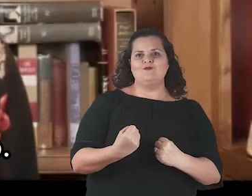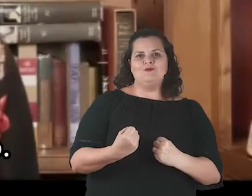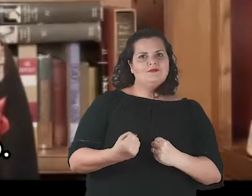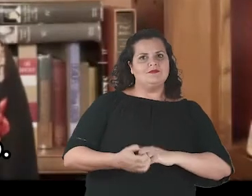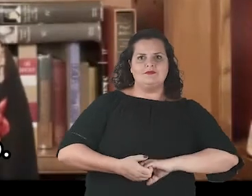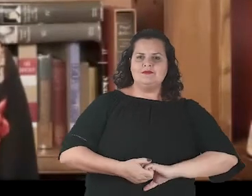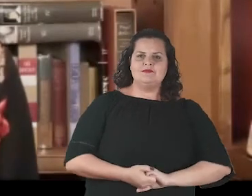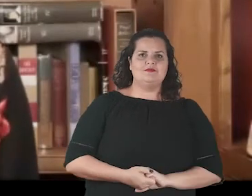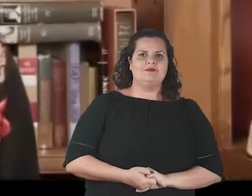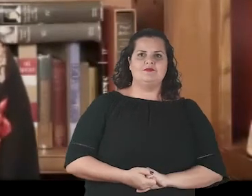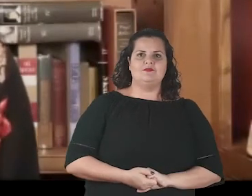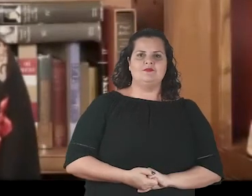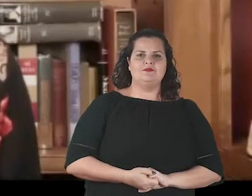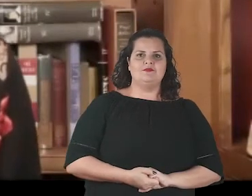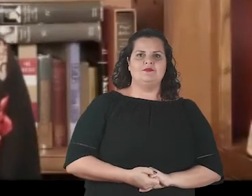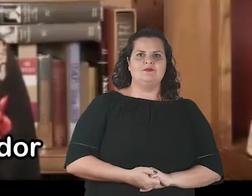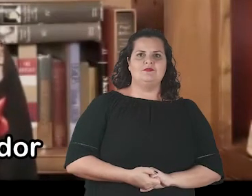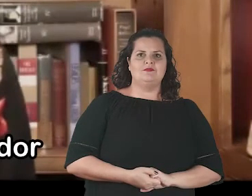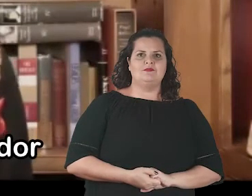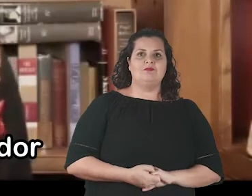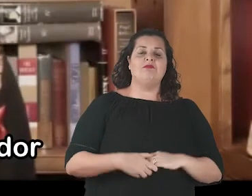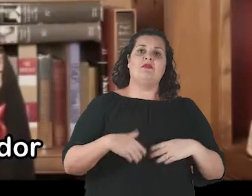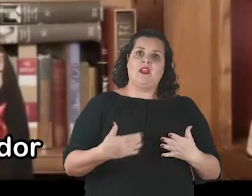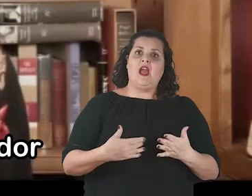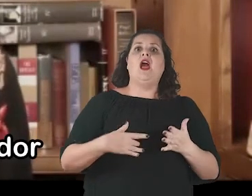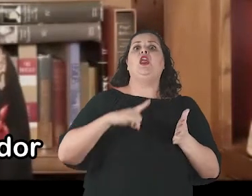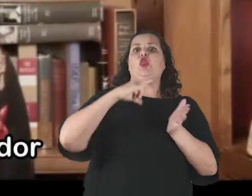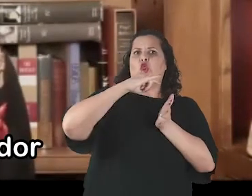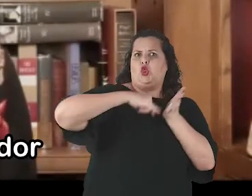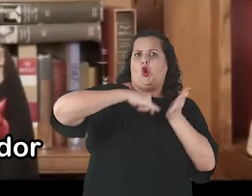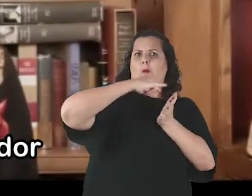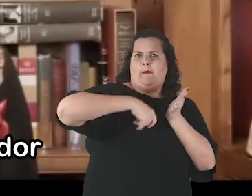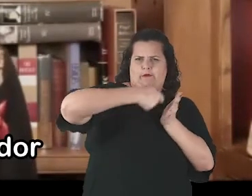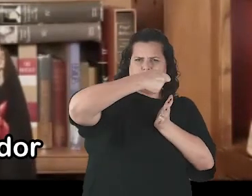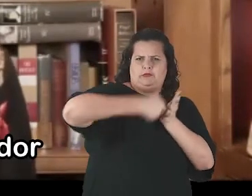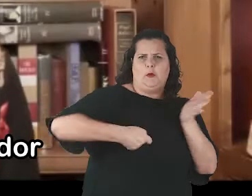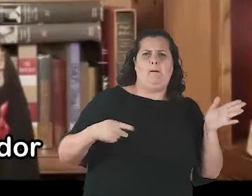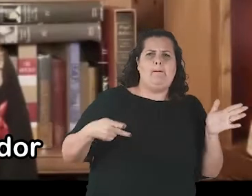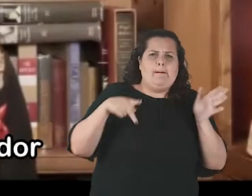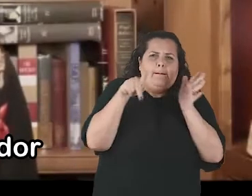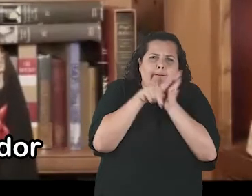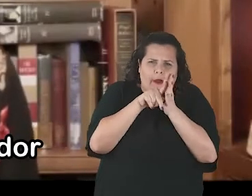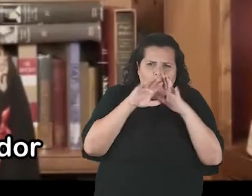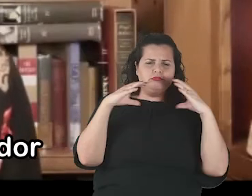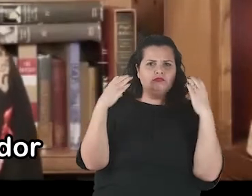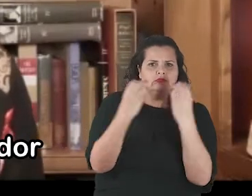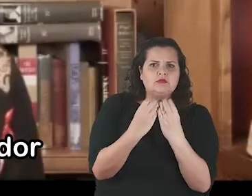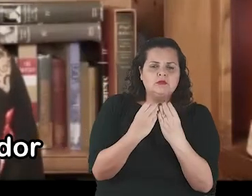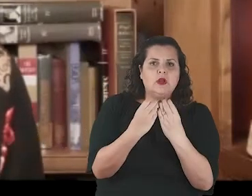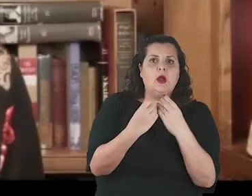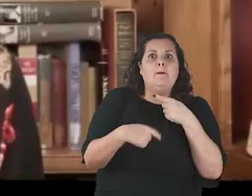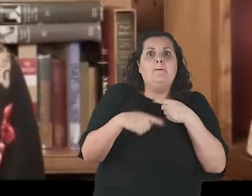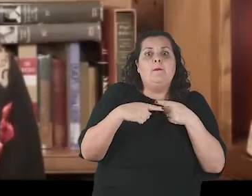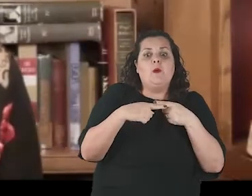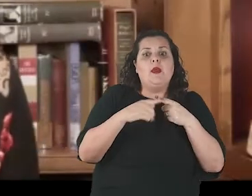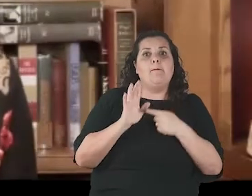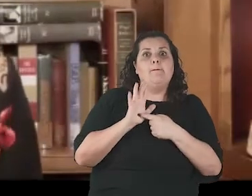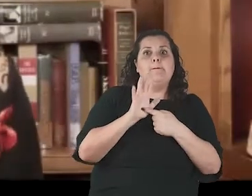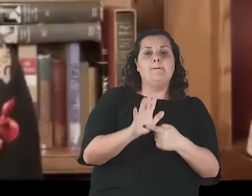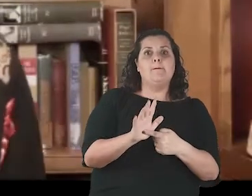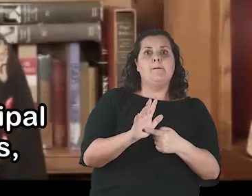esse seja o nosso legado. O comentário geral também é um documento inovador porque,